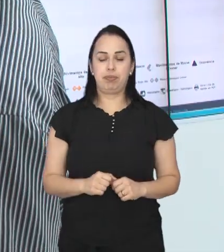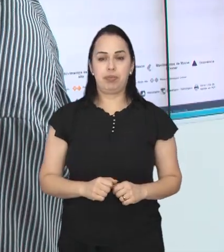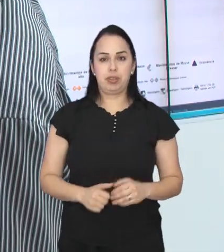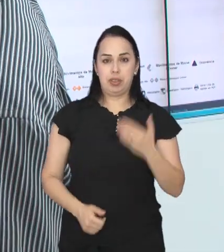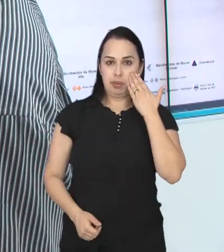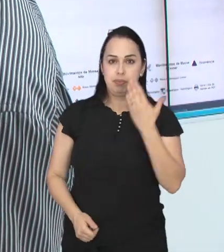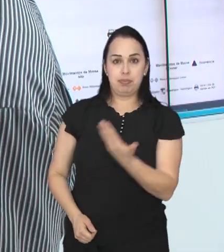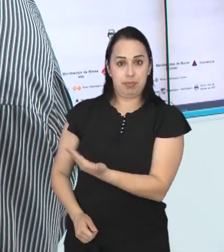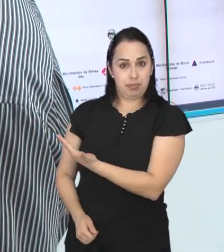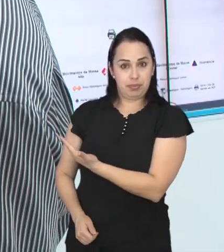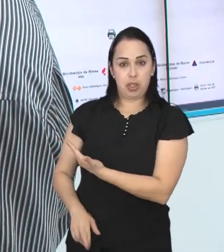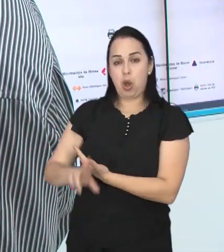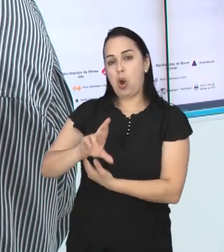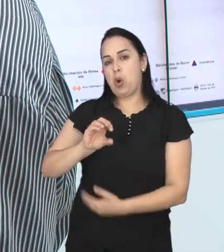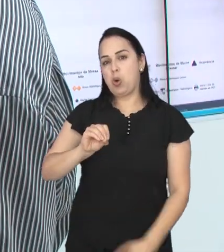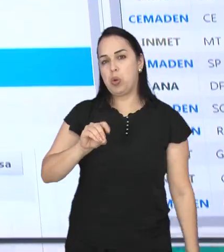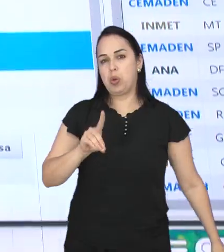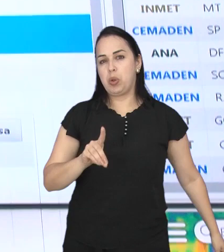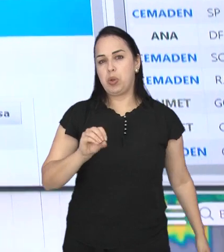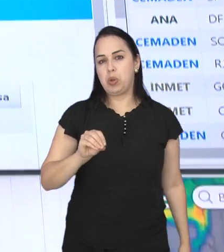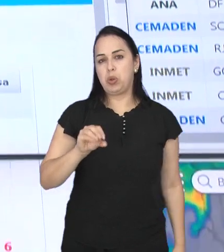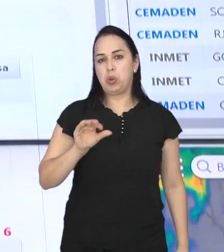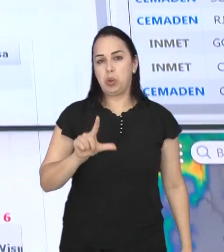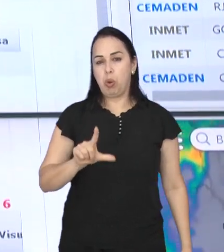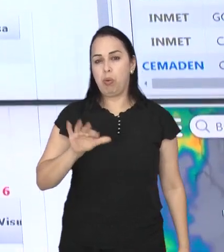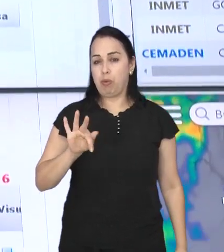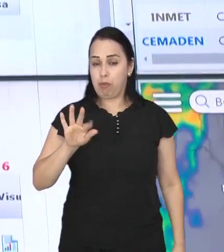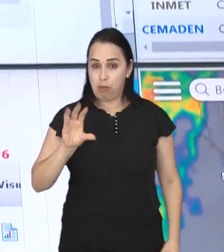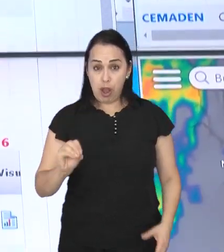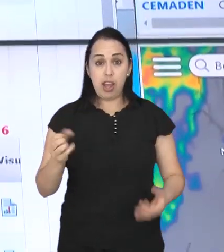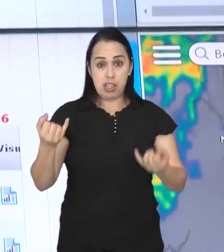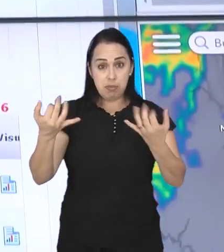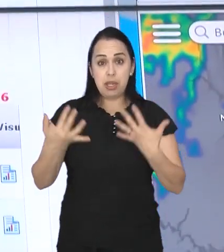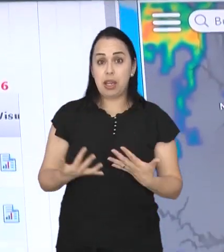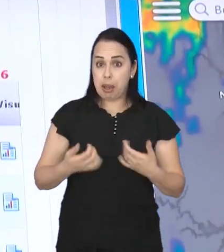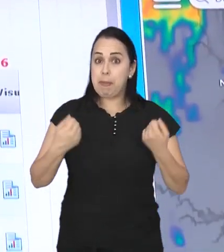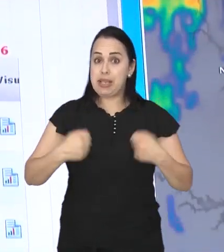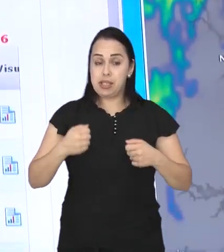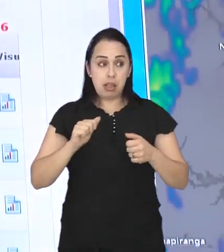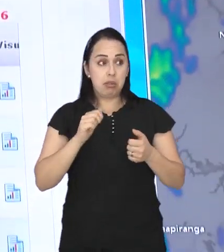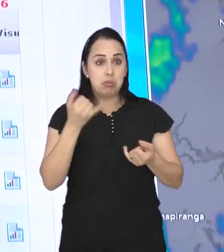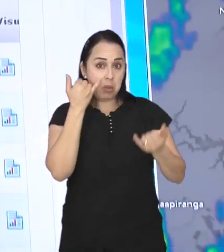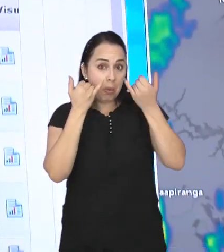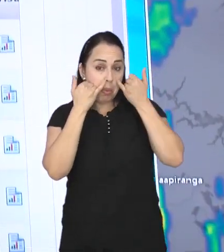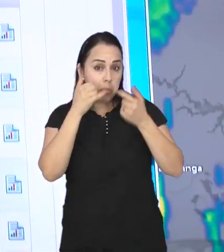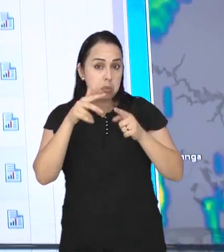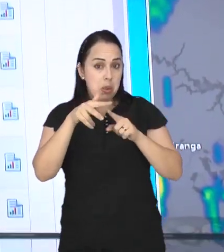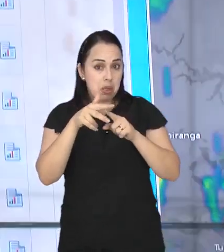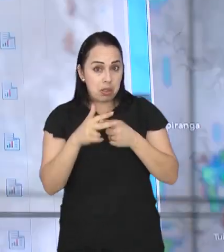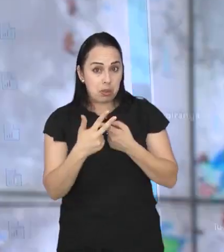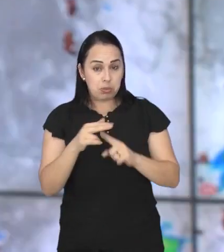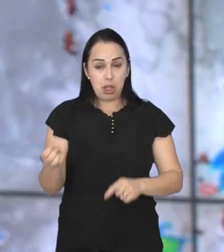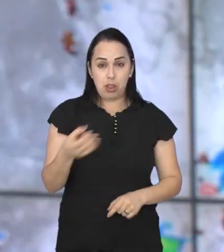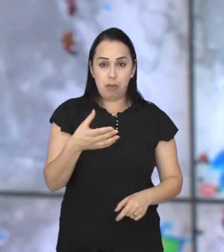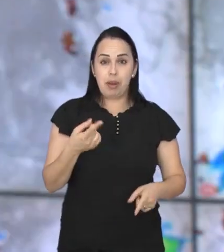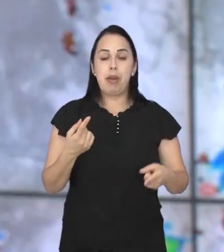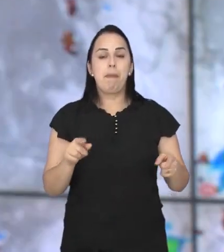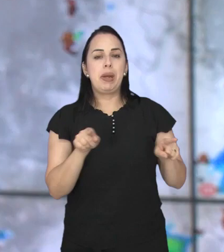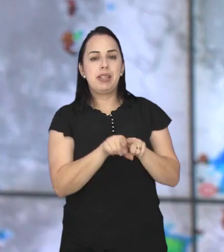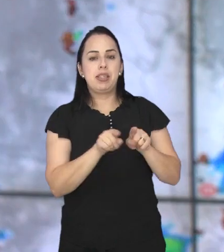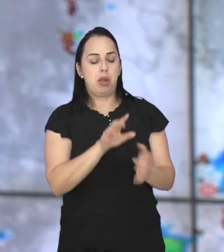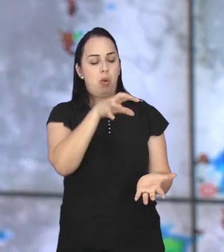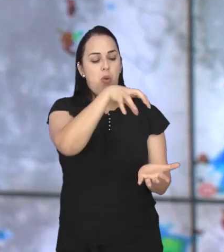Campos. Rodolfo argumenta que esses dados precisam ser atualizados e que a ideia é que o CEMADEM crie um convênio com a